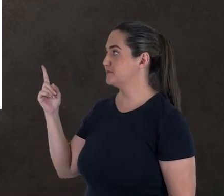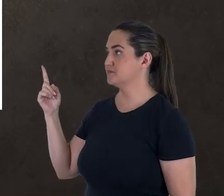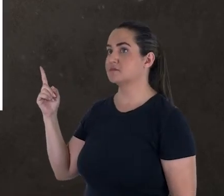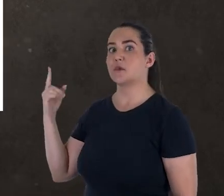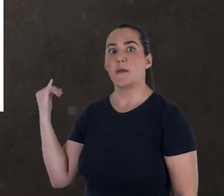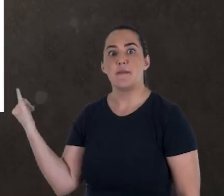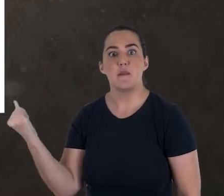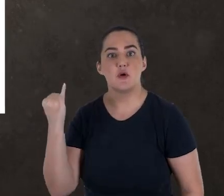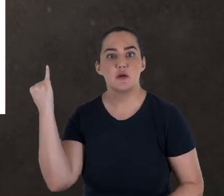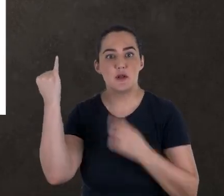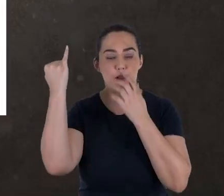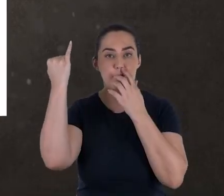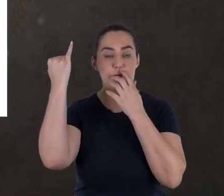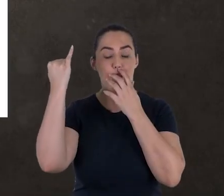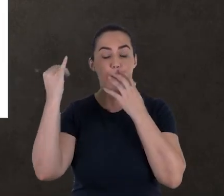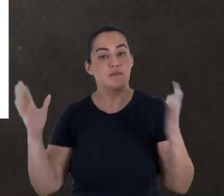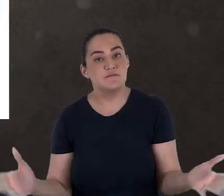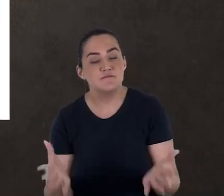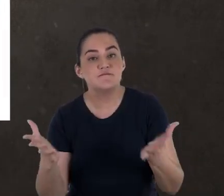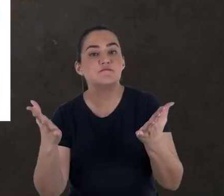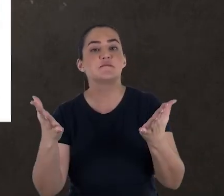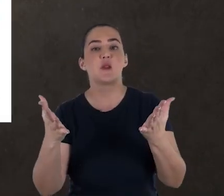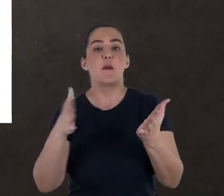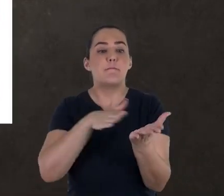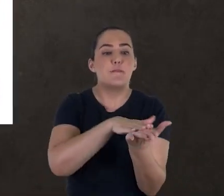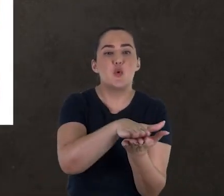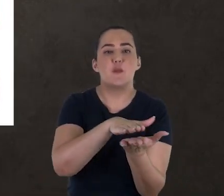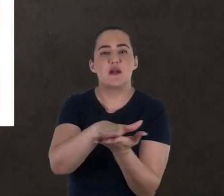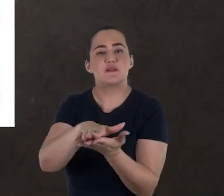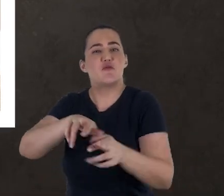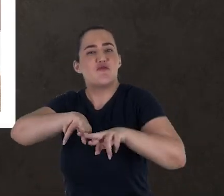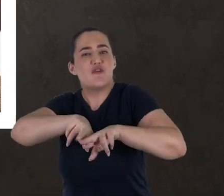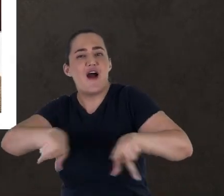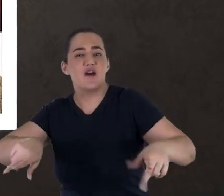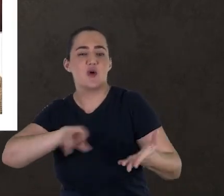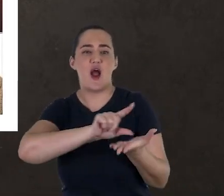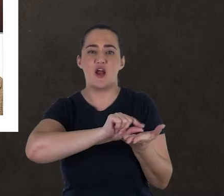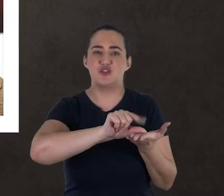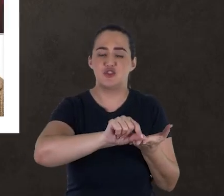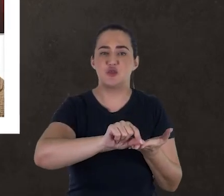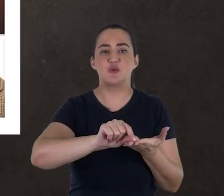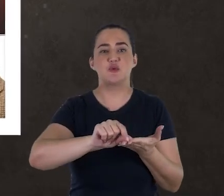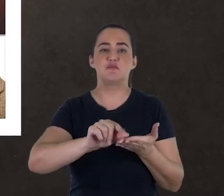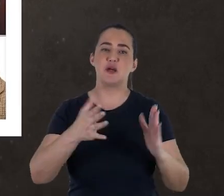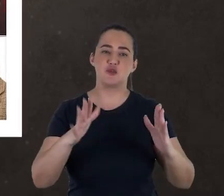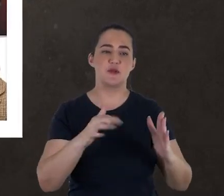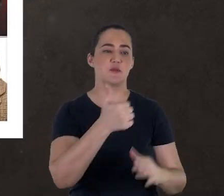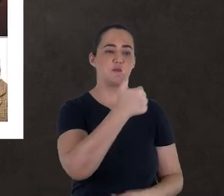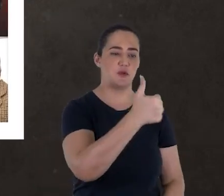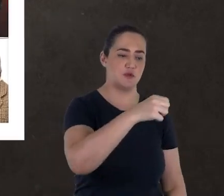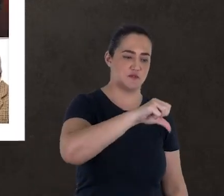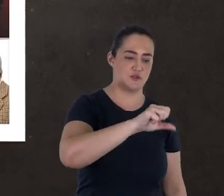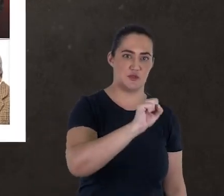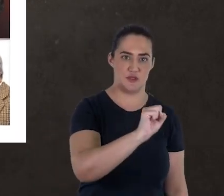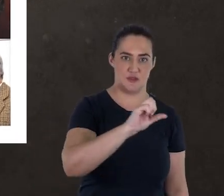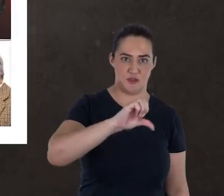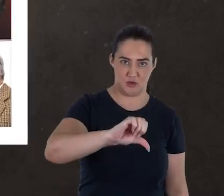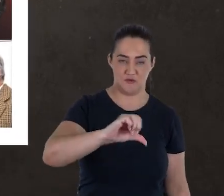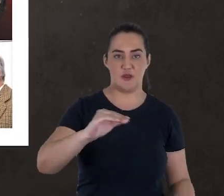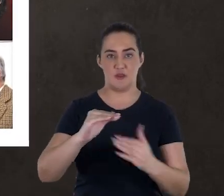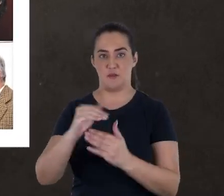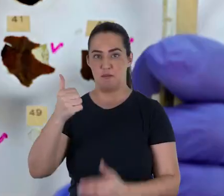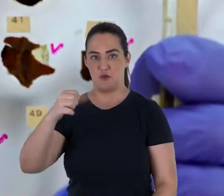papel fundamental de impulsionar a publicação de uma série de artigos, especialmente entre 1989 e